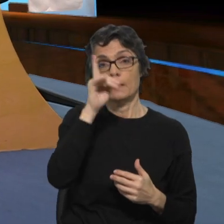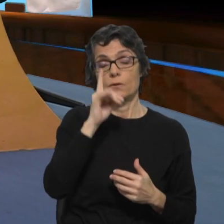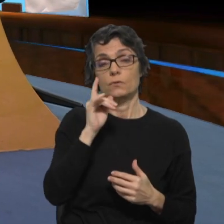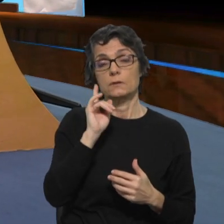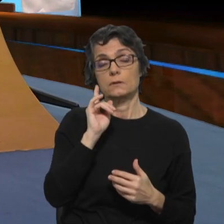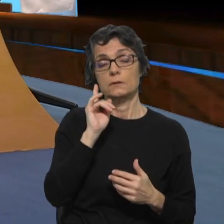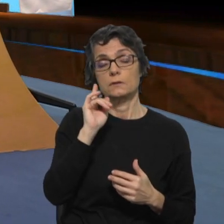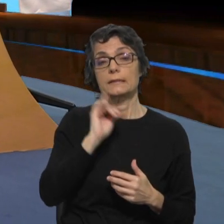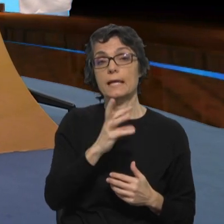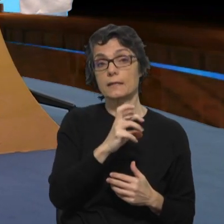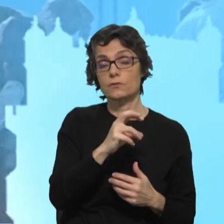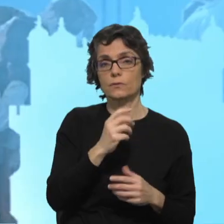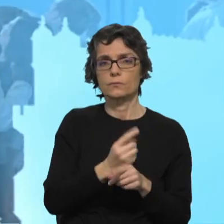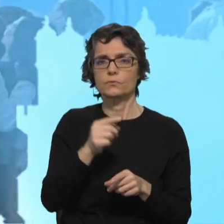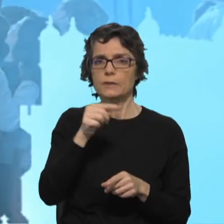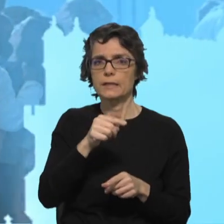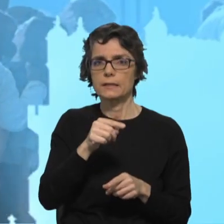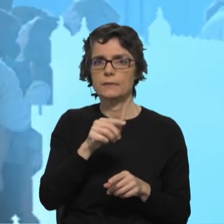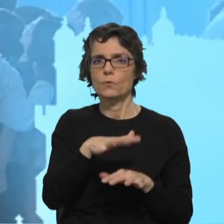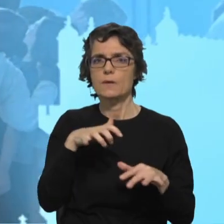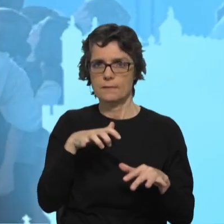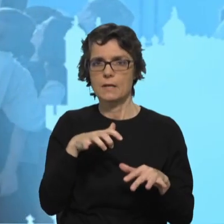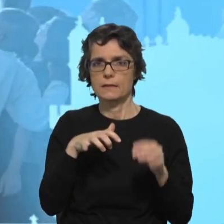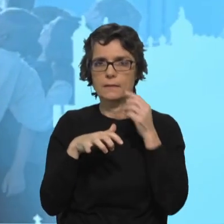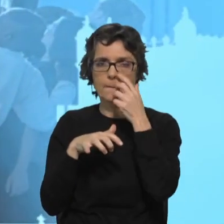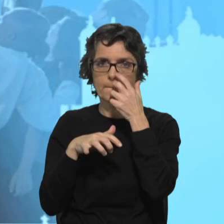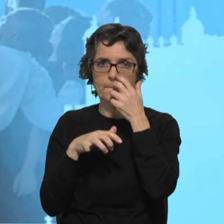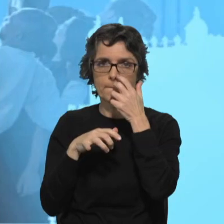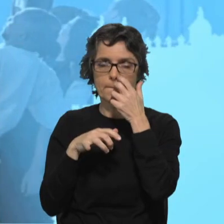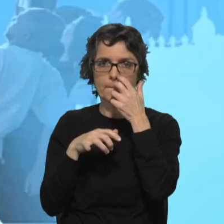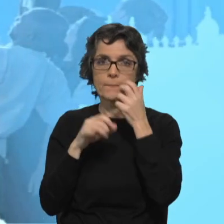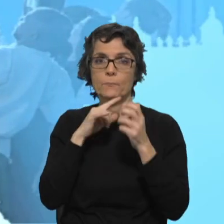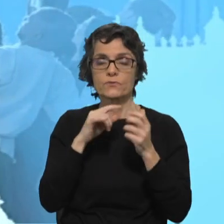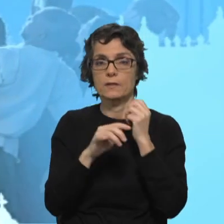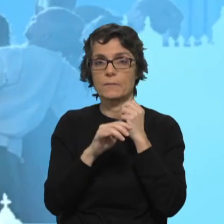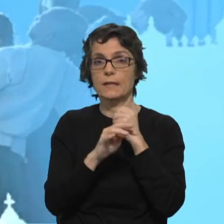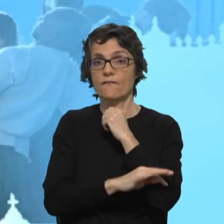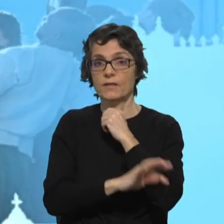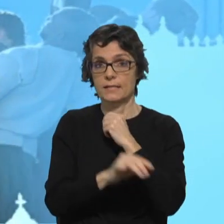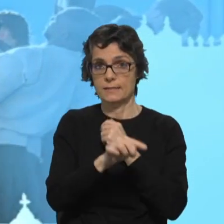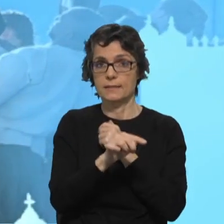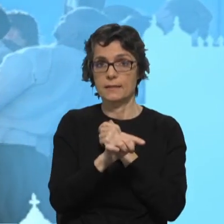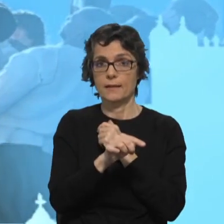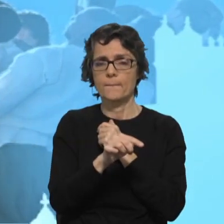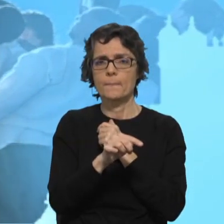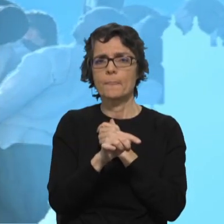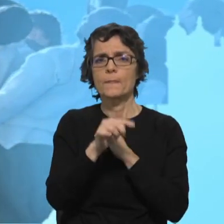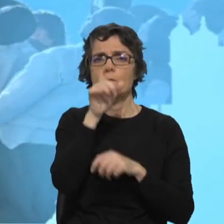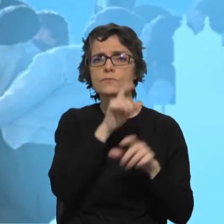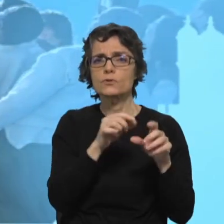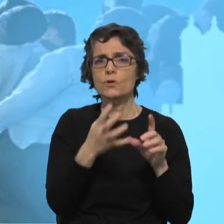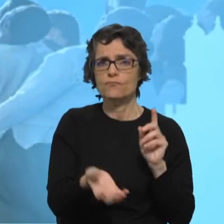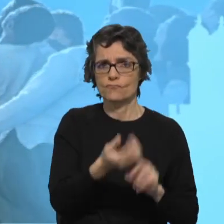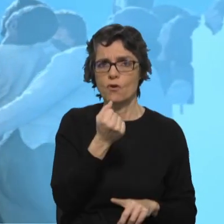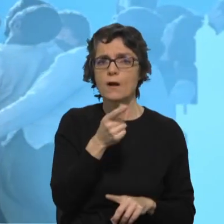foi impossível constituir uma Assembleia de freguesia com aqueles que ganharam e